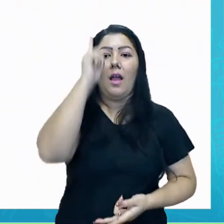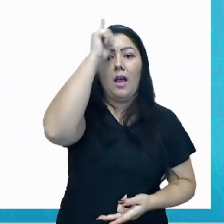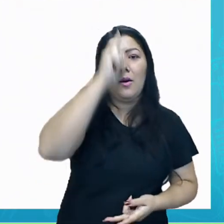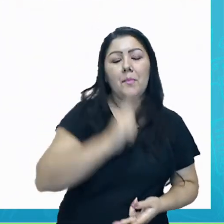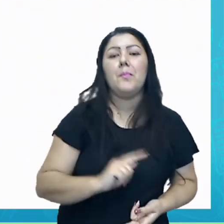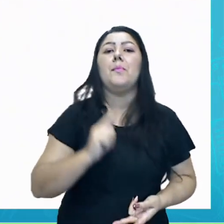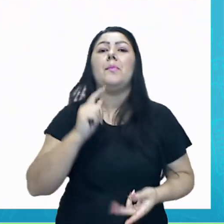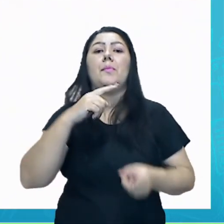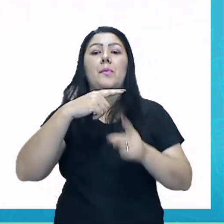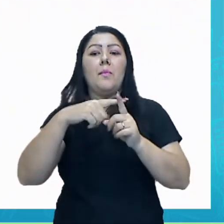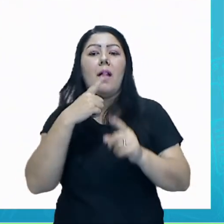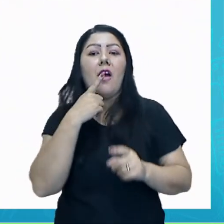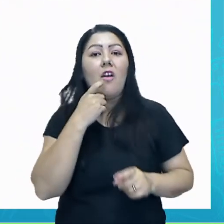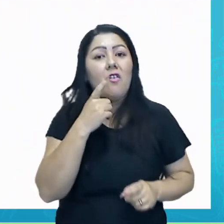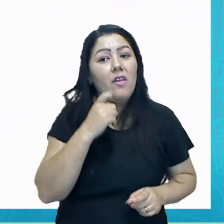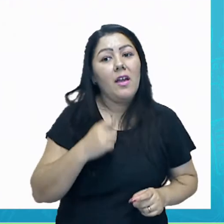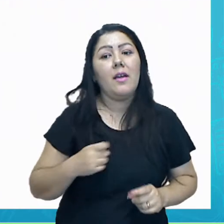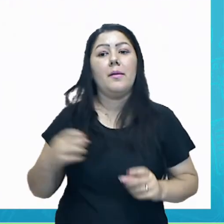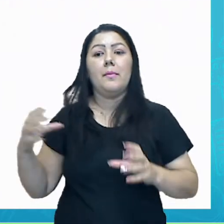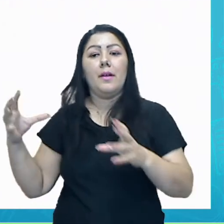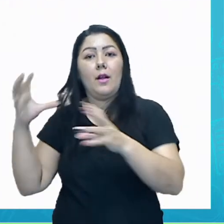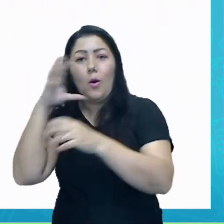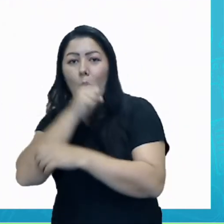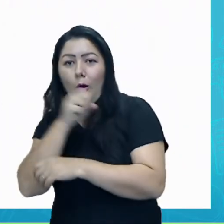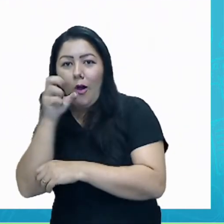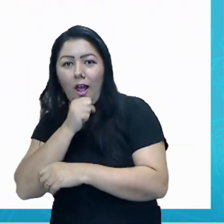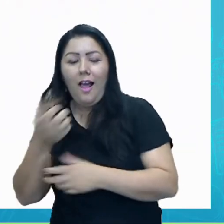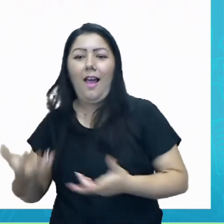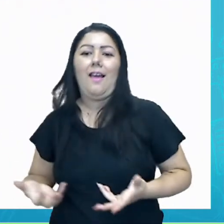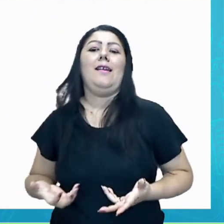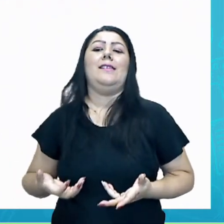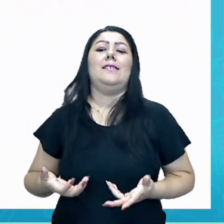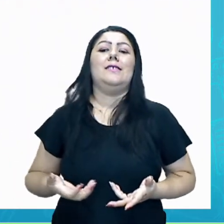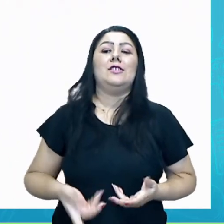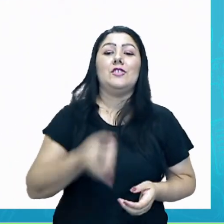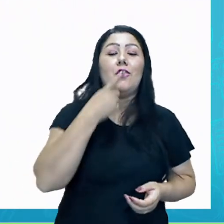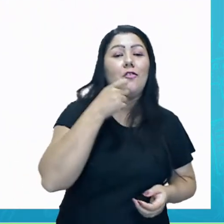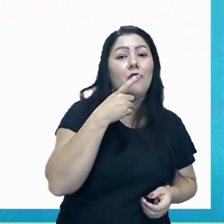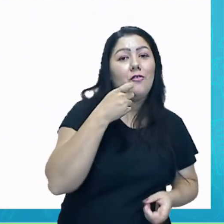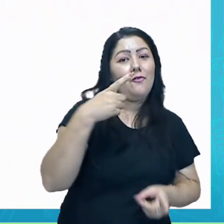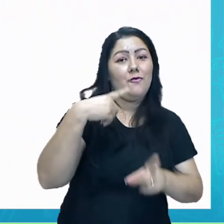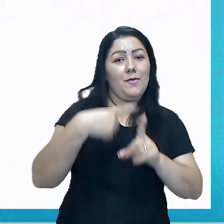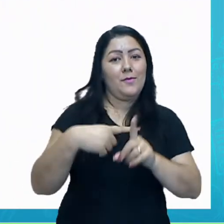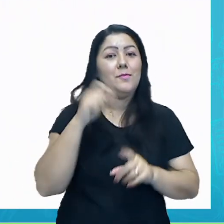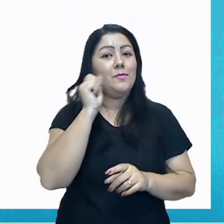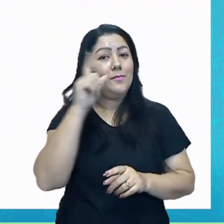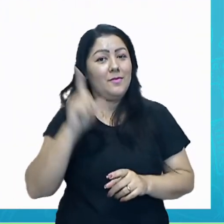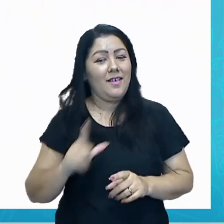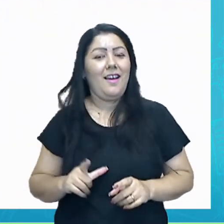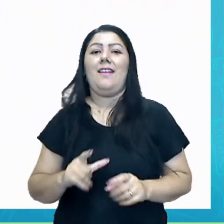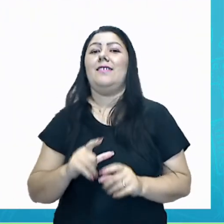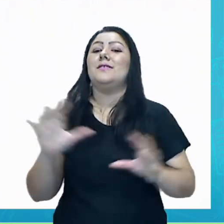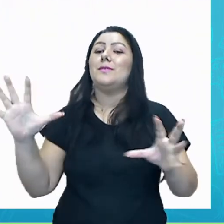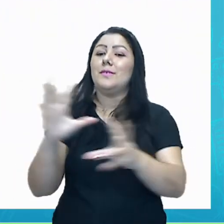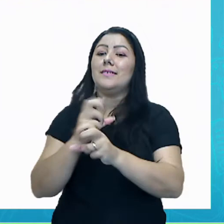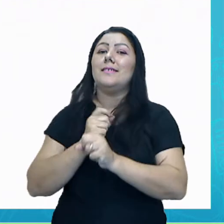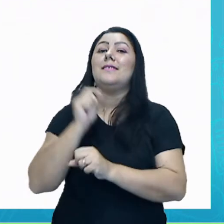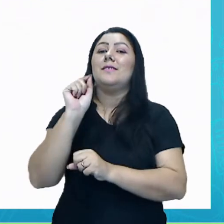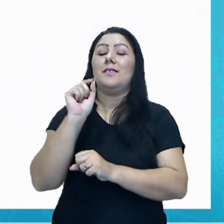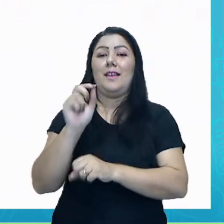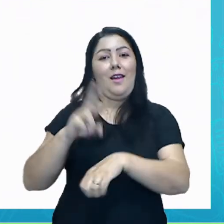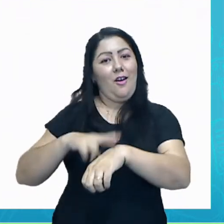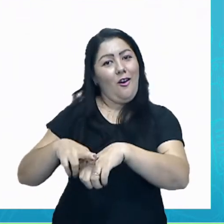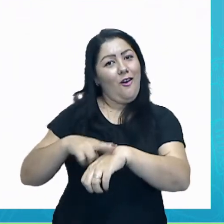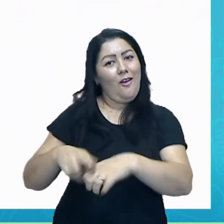para o roxo, que é a mistura do vermelho com o azul. São sempre a mesma proporção. Se você fizer